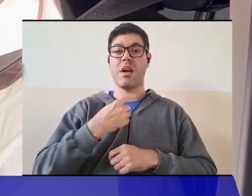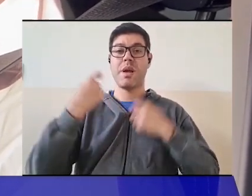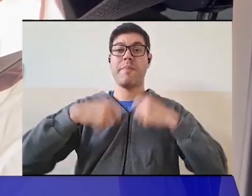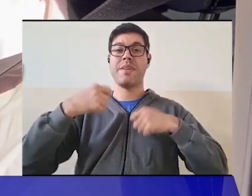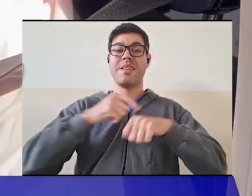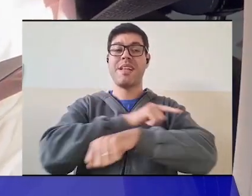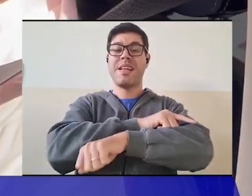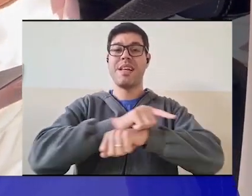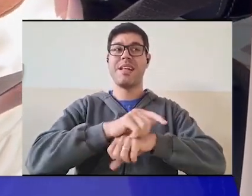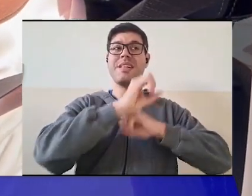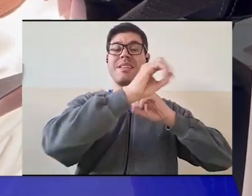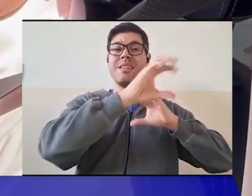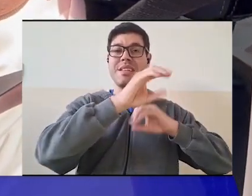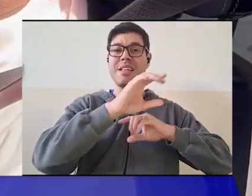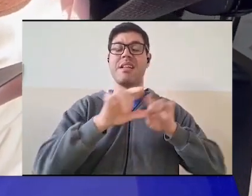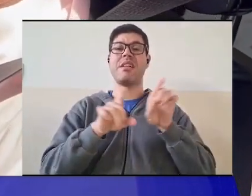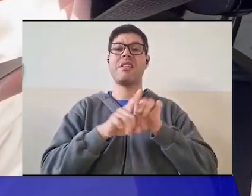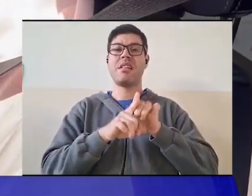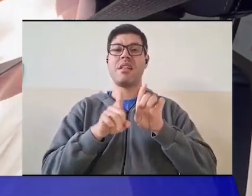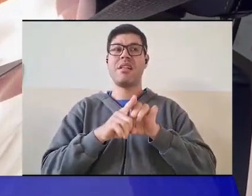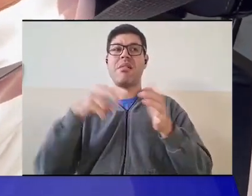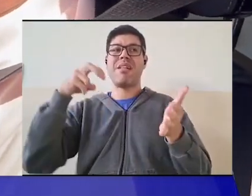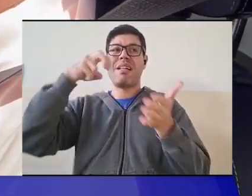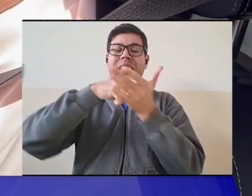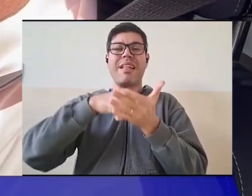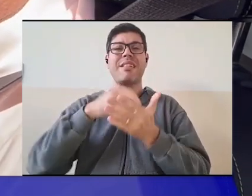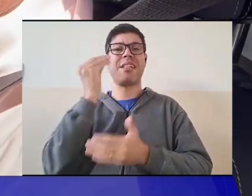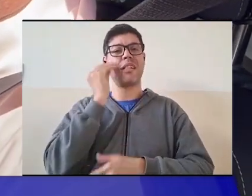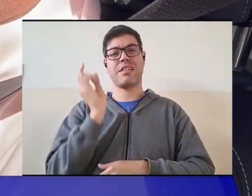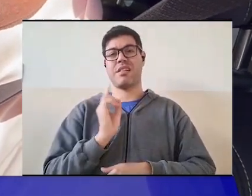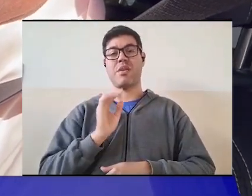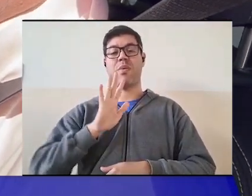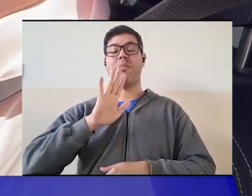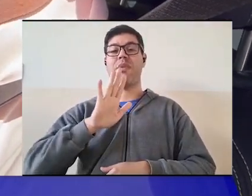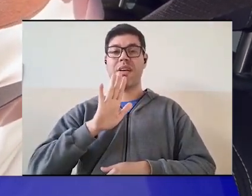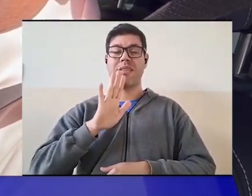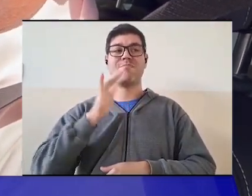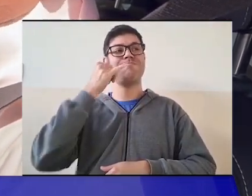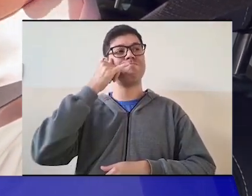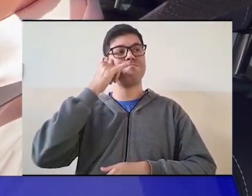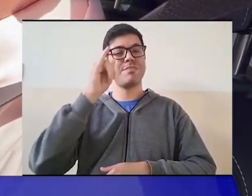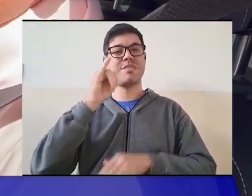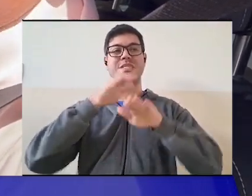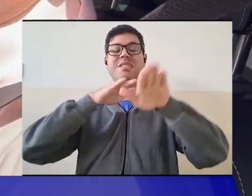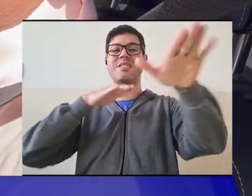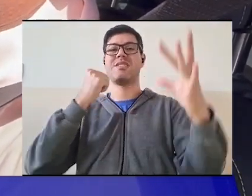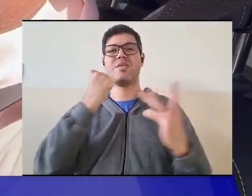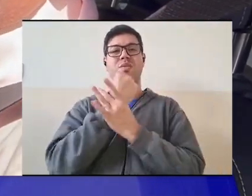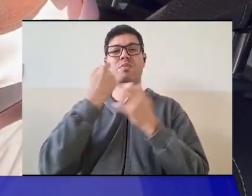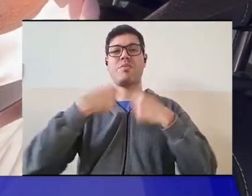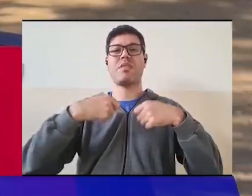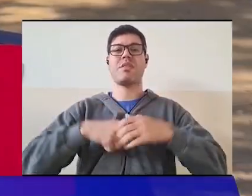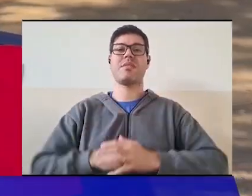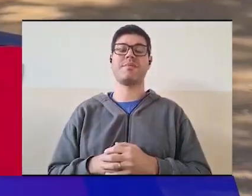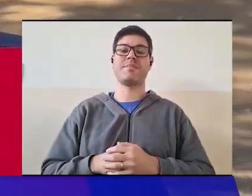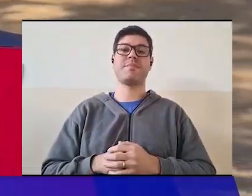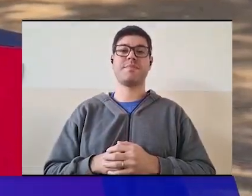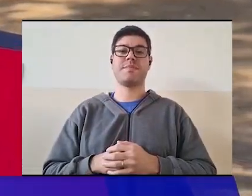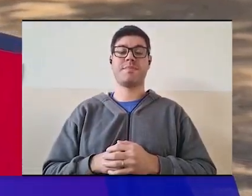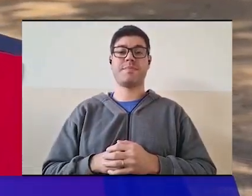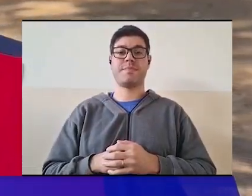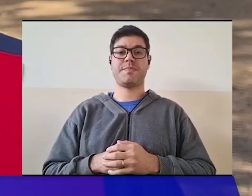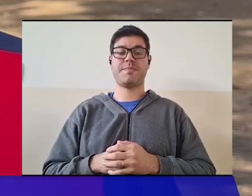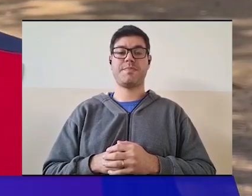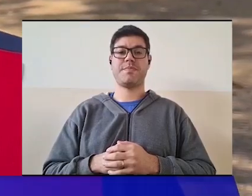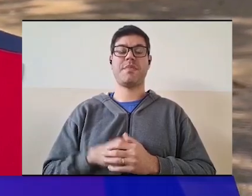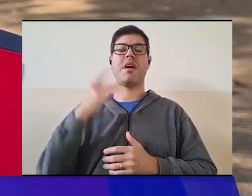Então nós temos que saber educar, não tentar punir, mas principalmente ter um trânsito seguro. Eu acho que está de